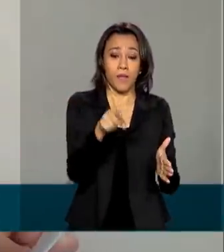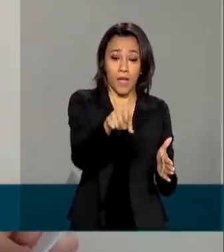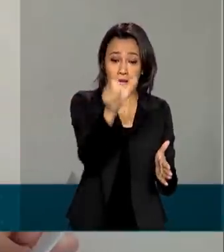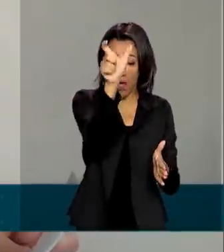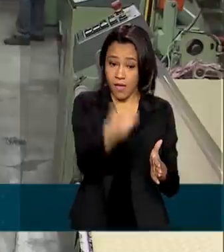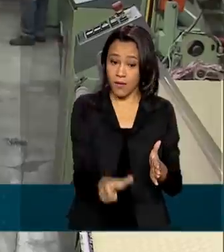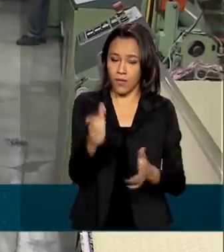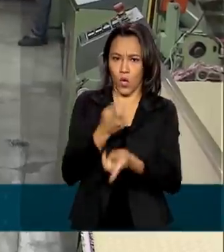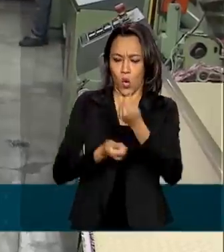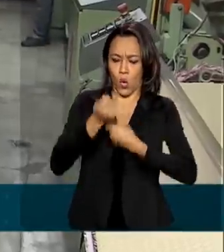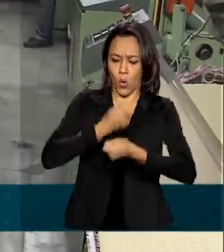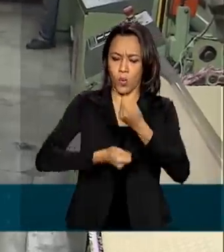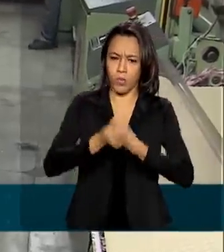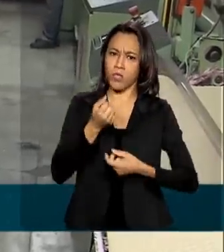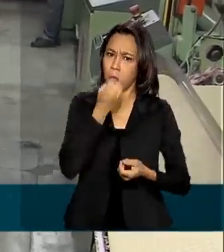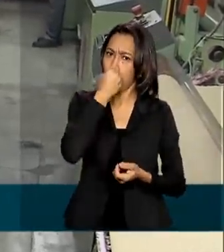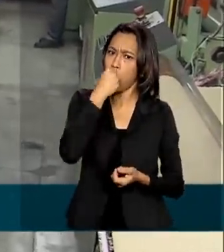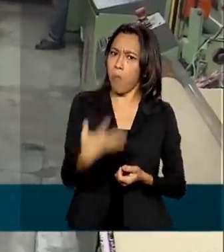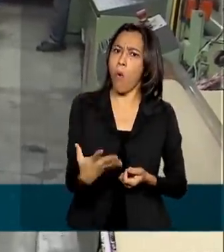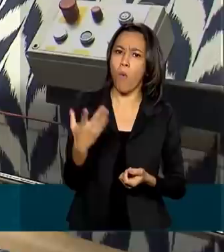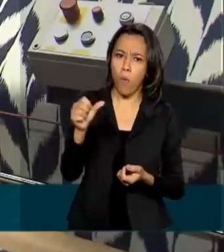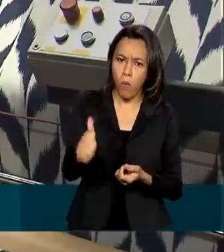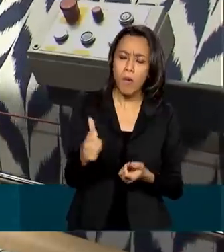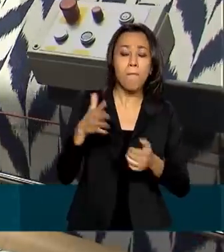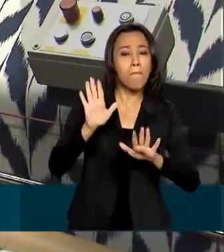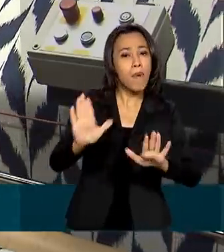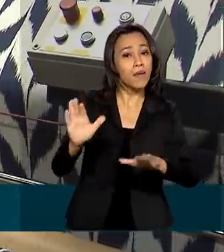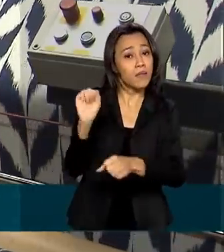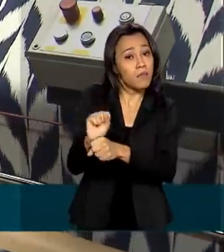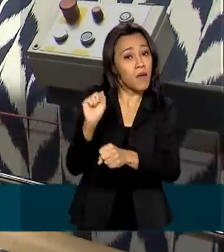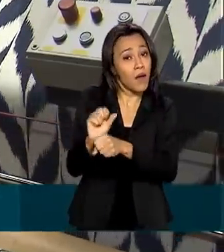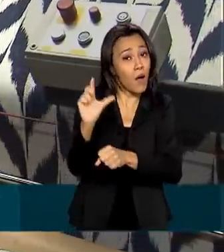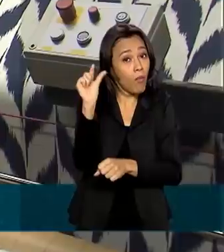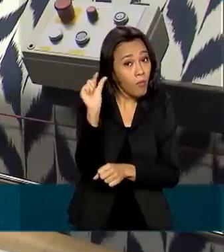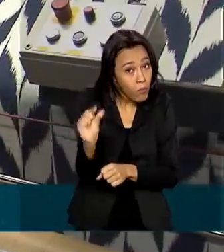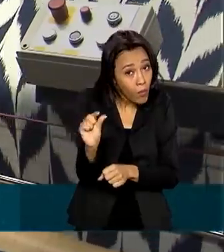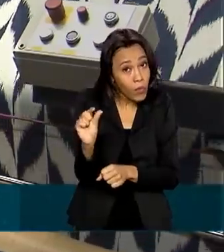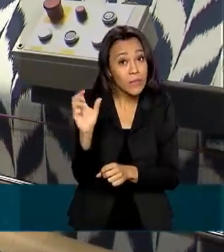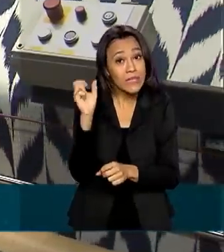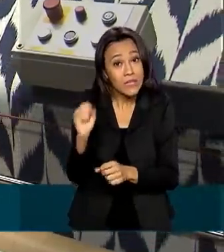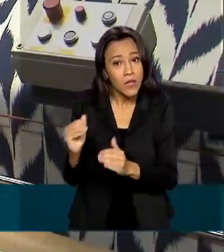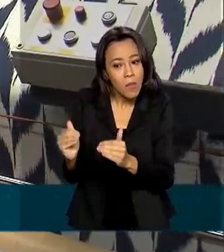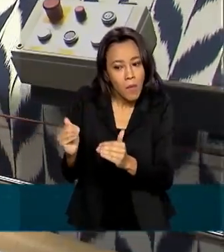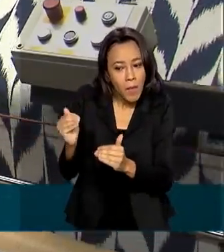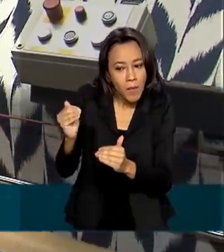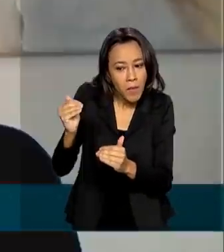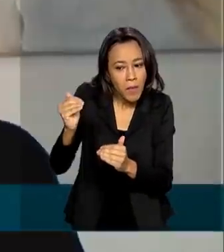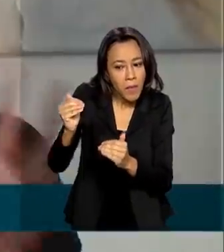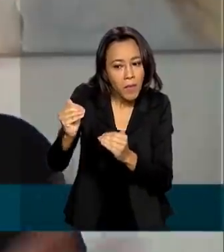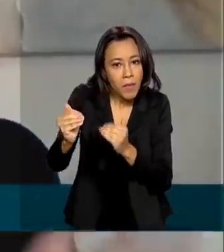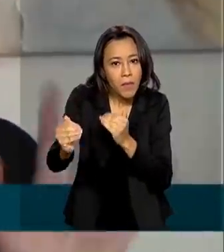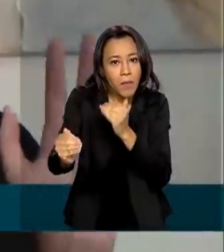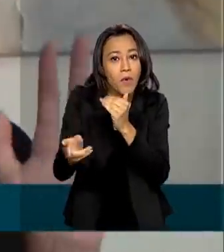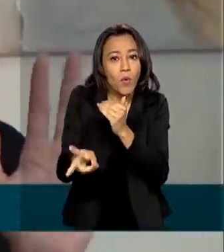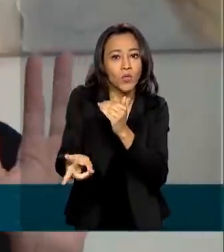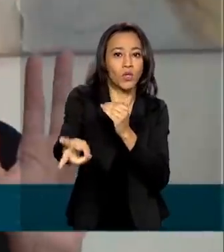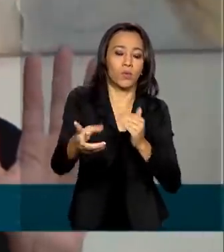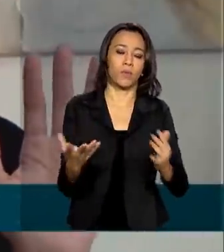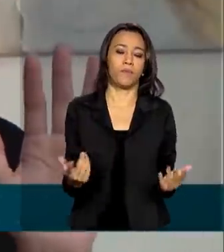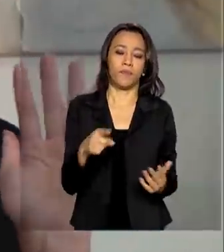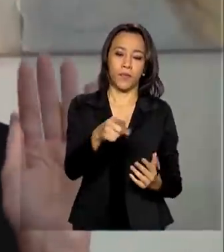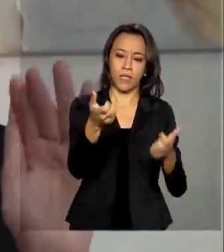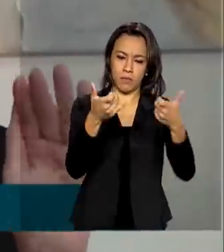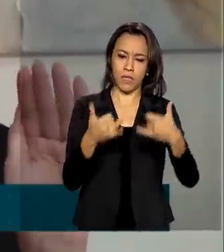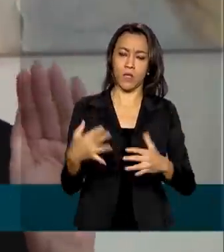são um bom sinal e é preciso esperar mais um pouco para saber se a tendência de crescimento se mantém. O mundo ainda está